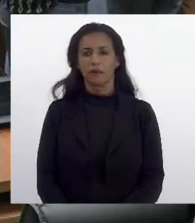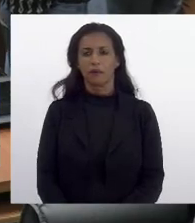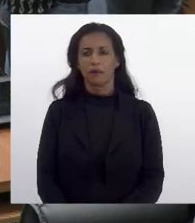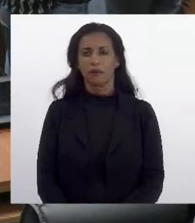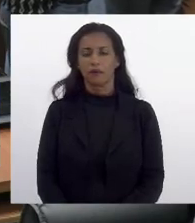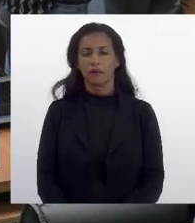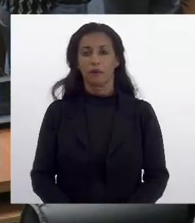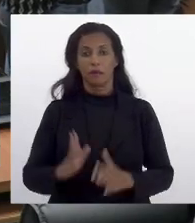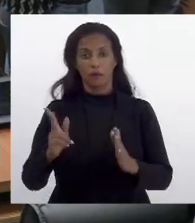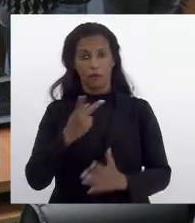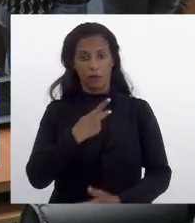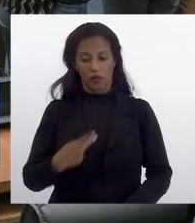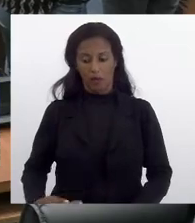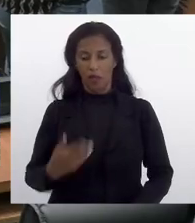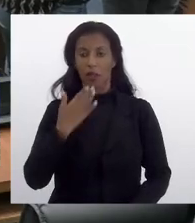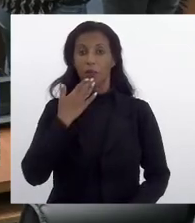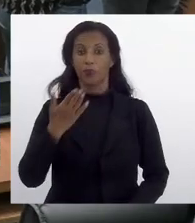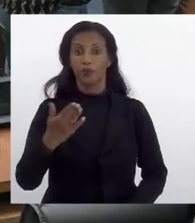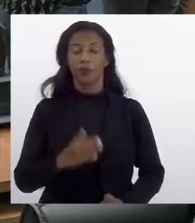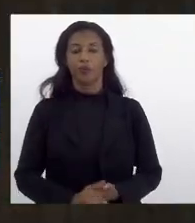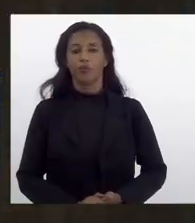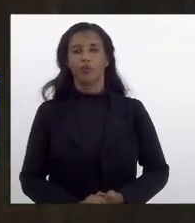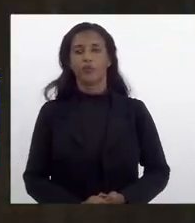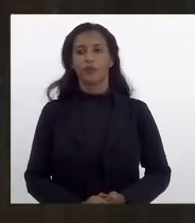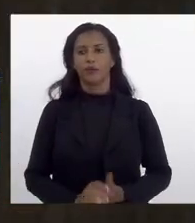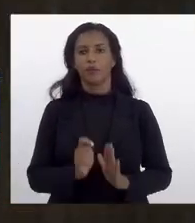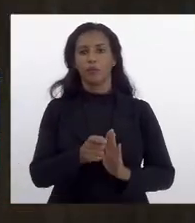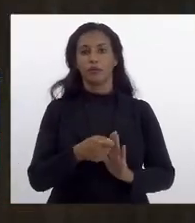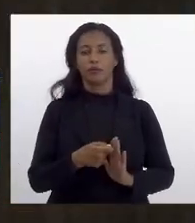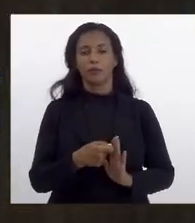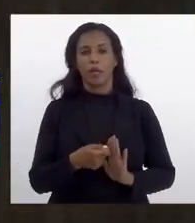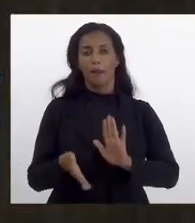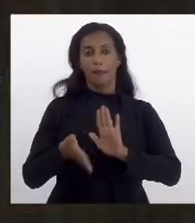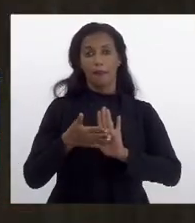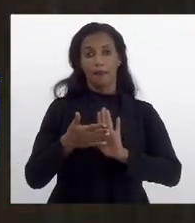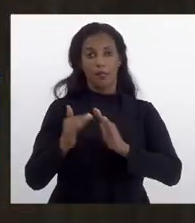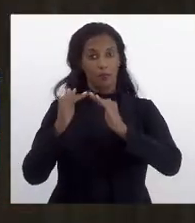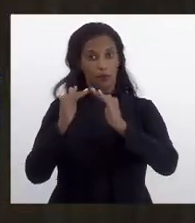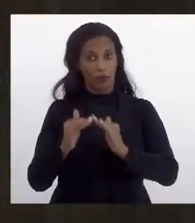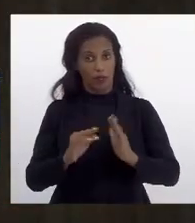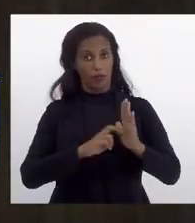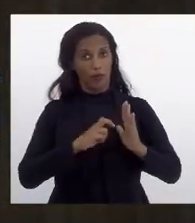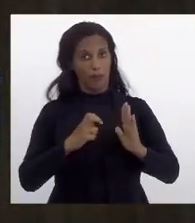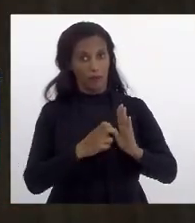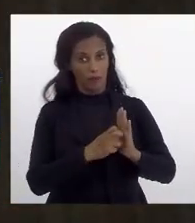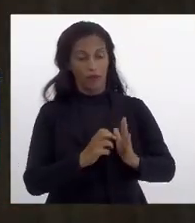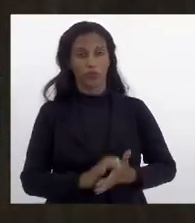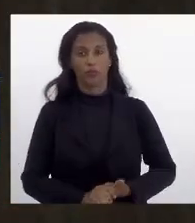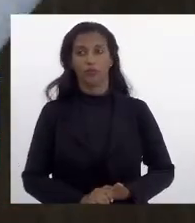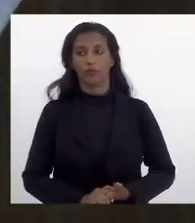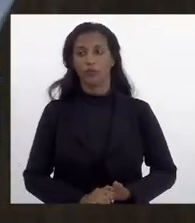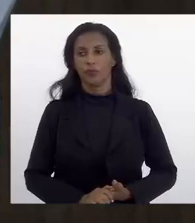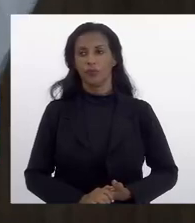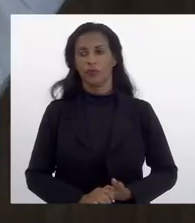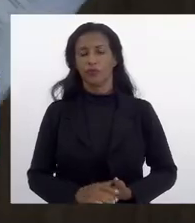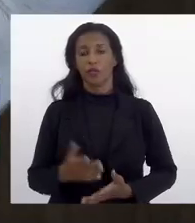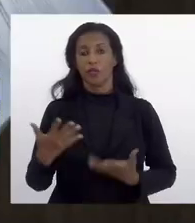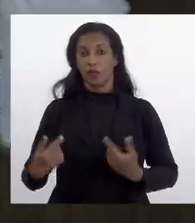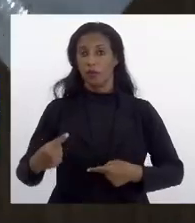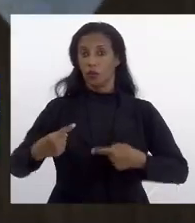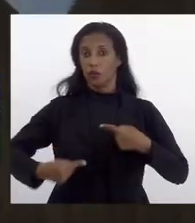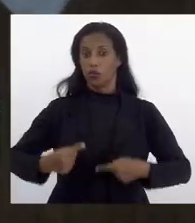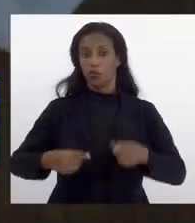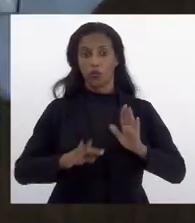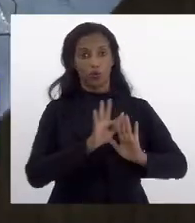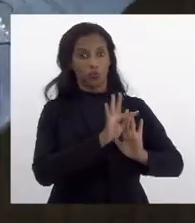Senhor presidente, então eu quero pedir a seguinte autorização. O meu parecer é favorável com emendas e eu... Vamos discutir o texto